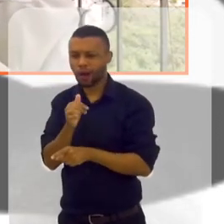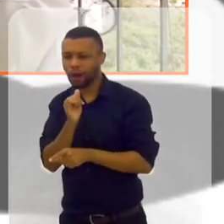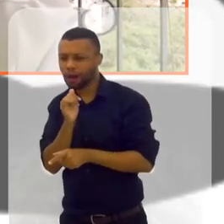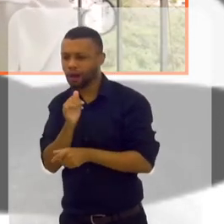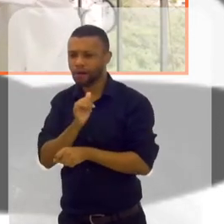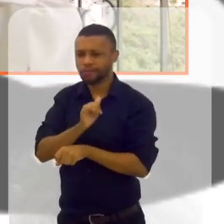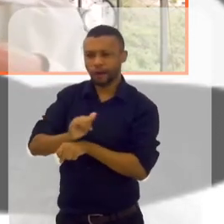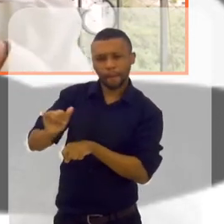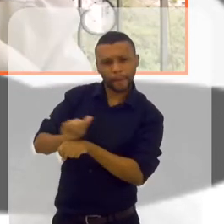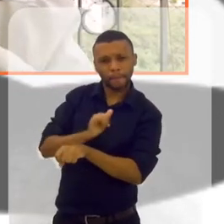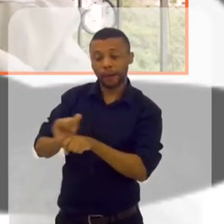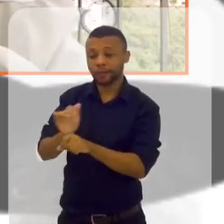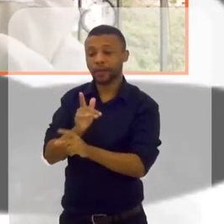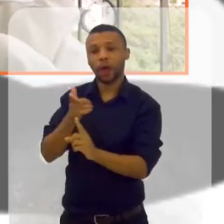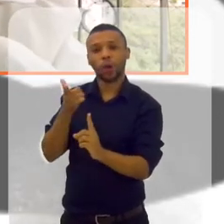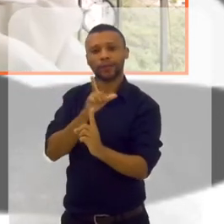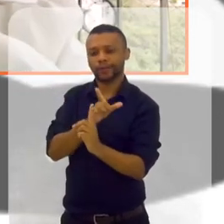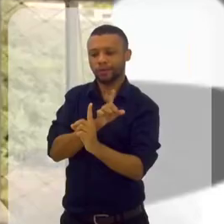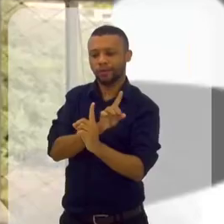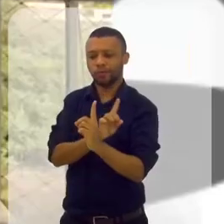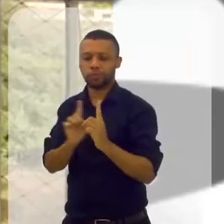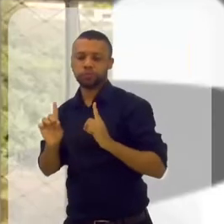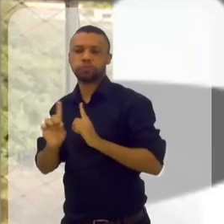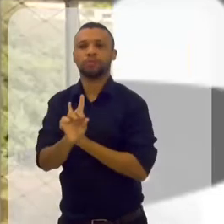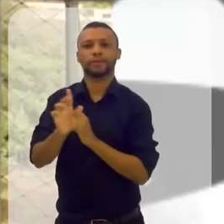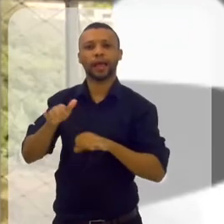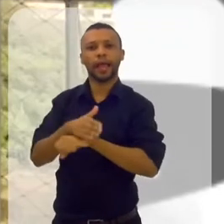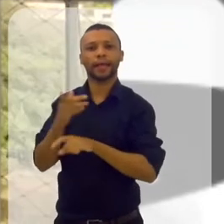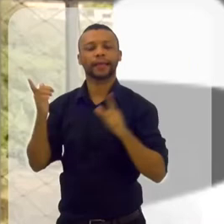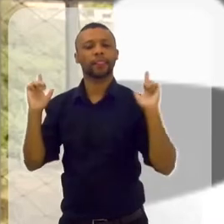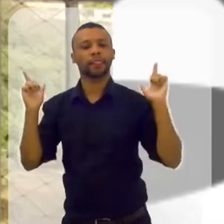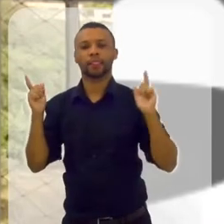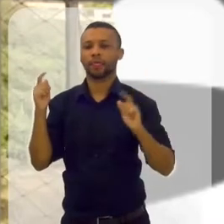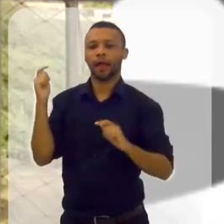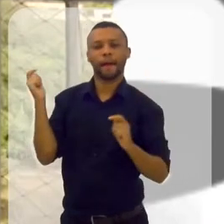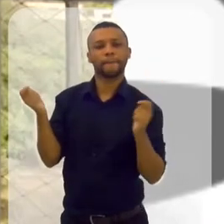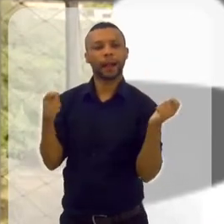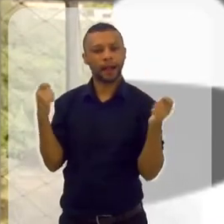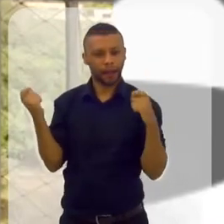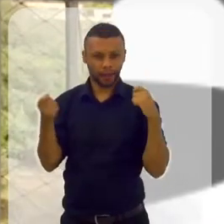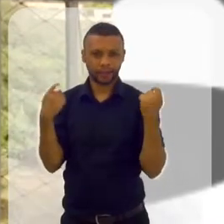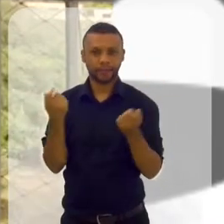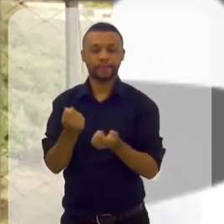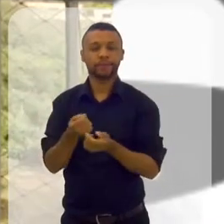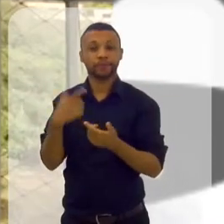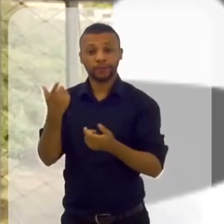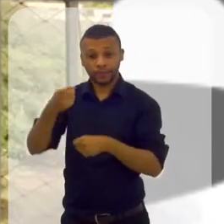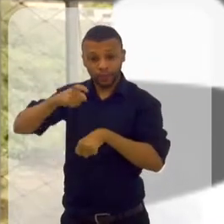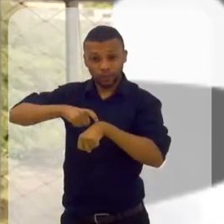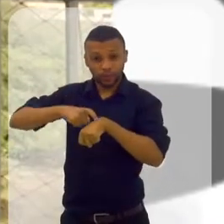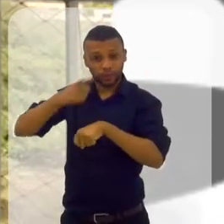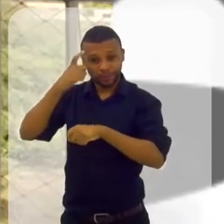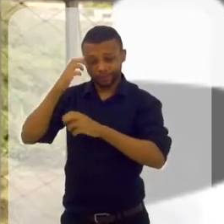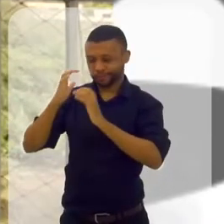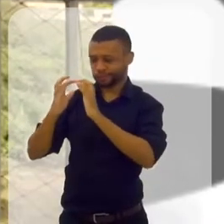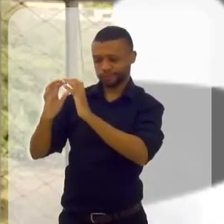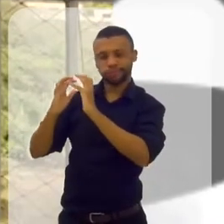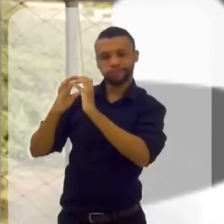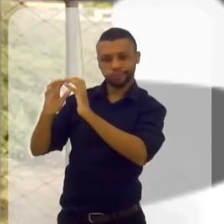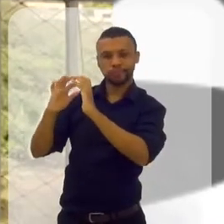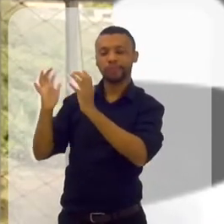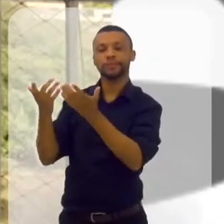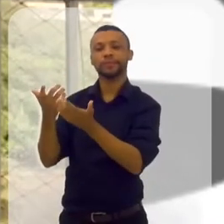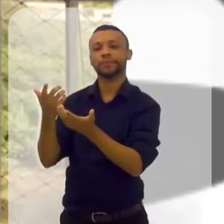e consegue entrar na balada. Então, assim, você dribla esse fator crítico quando você está em um estado hipnótico. E quando você está usando a sua mente